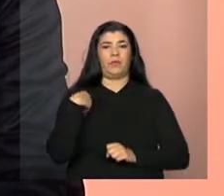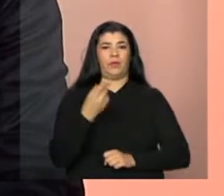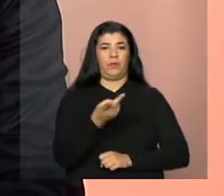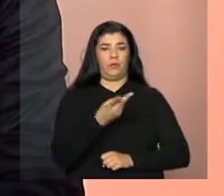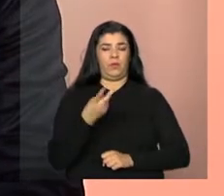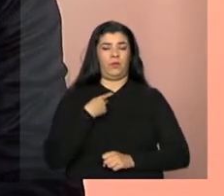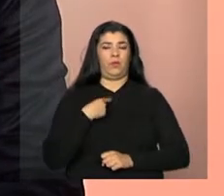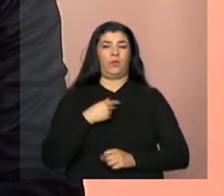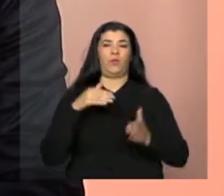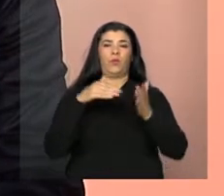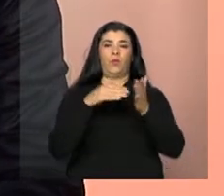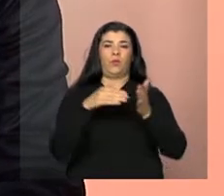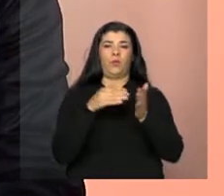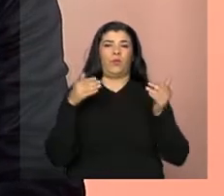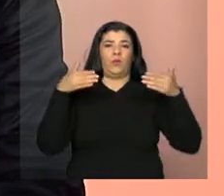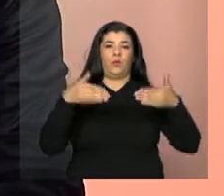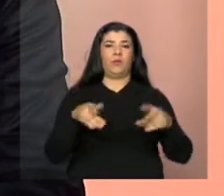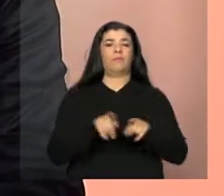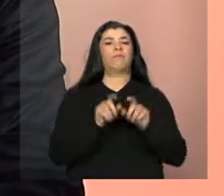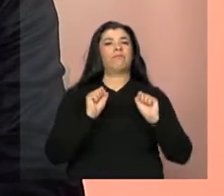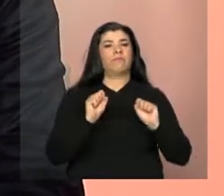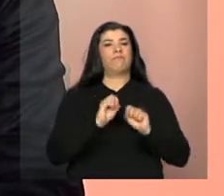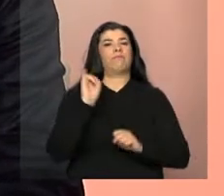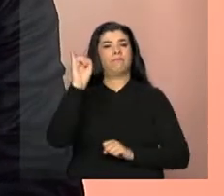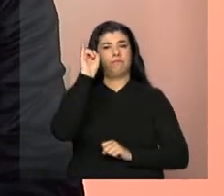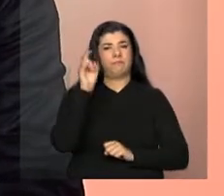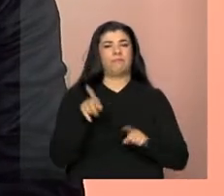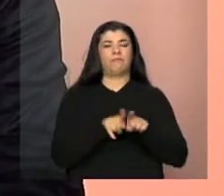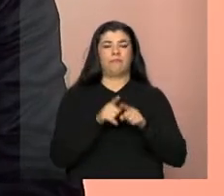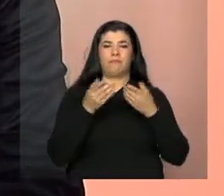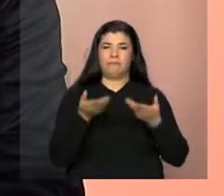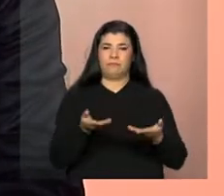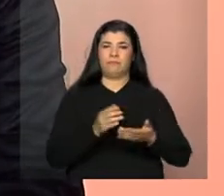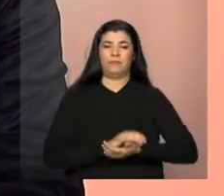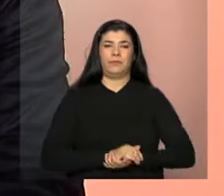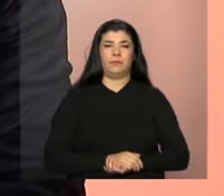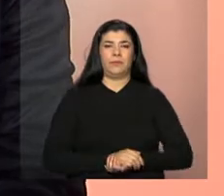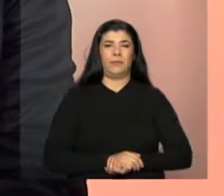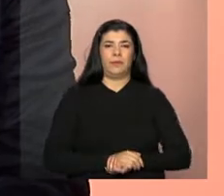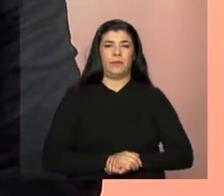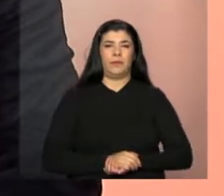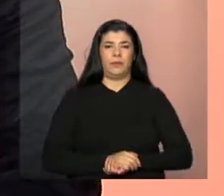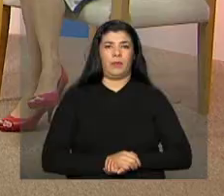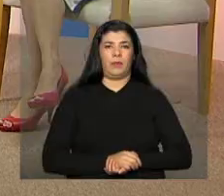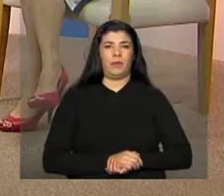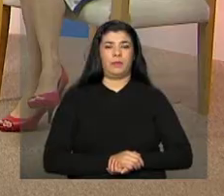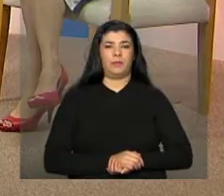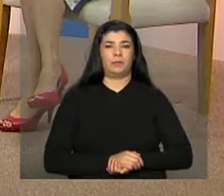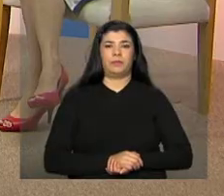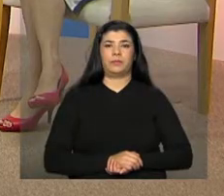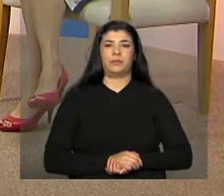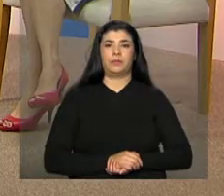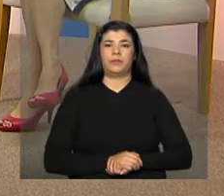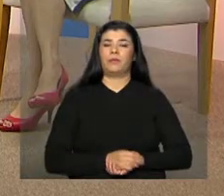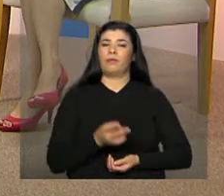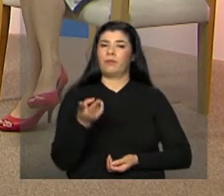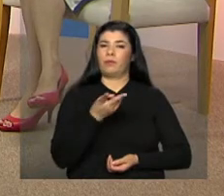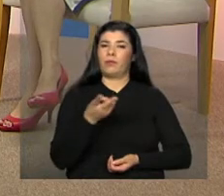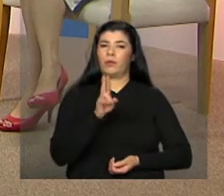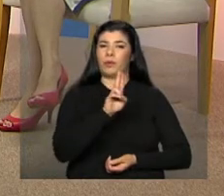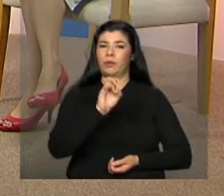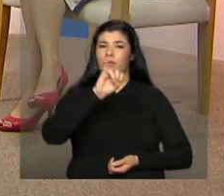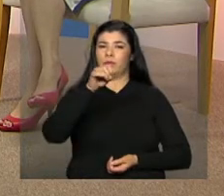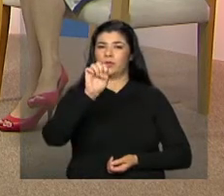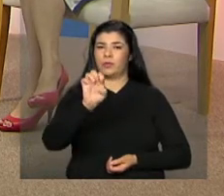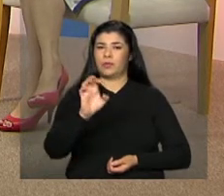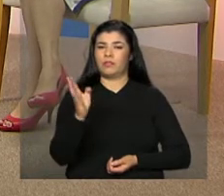convidados no último bloco. Participe, sua contribuição é muito importante. Bom, José, Alain, antes de